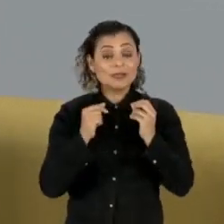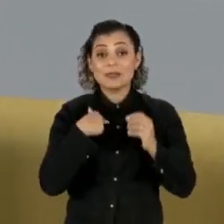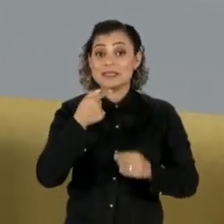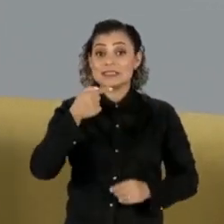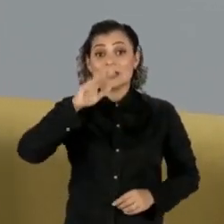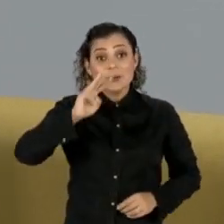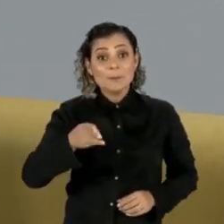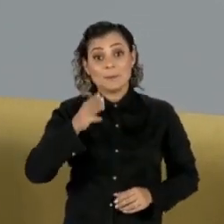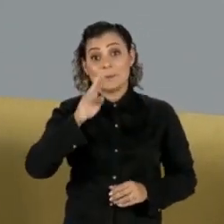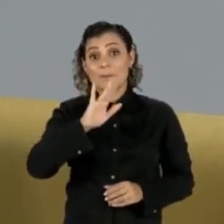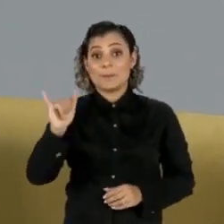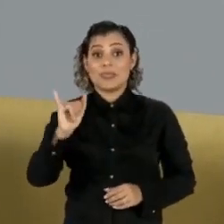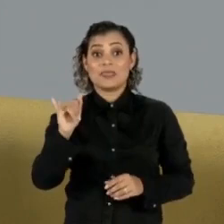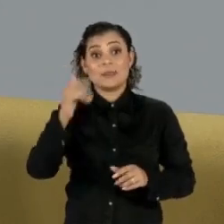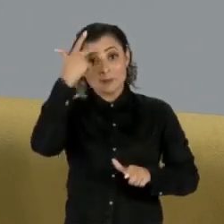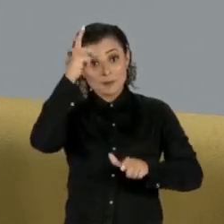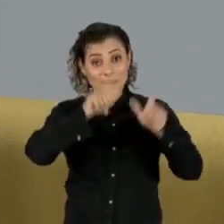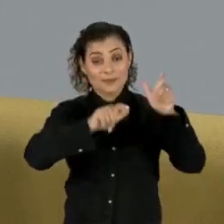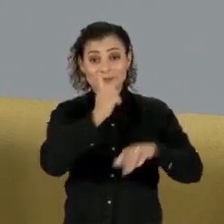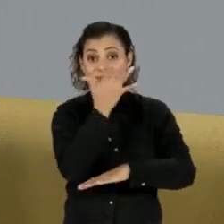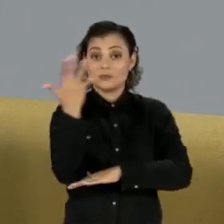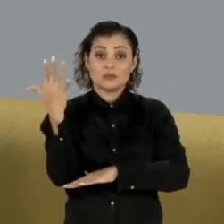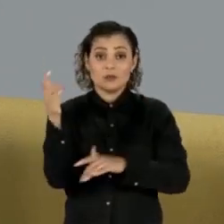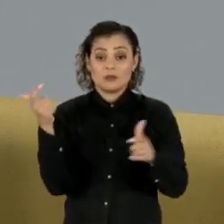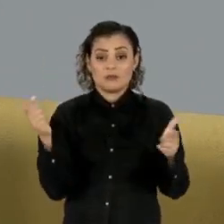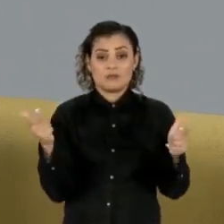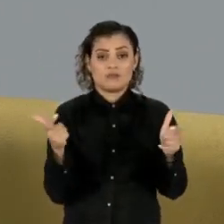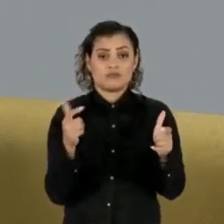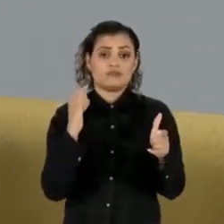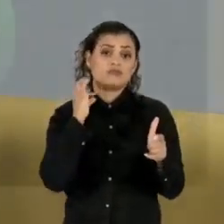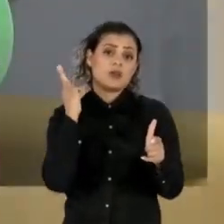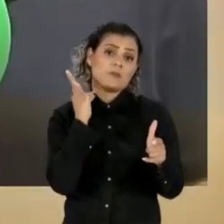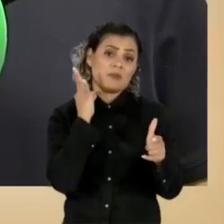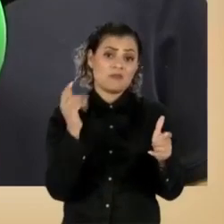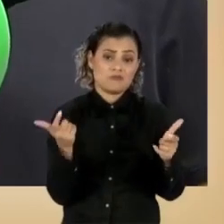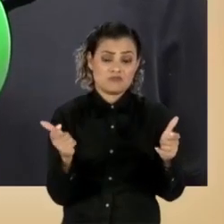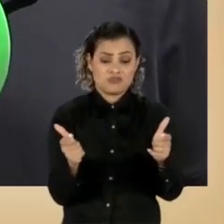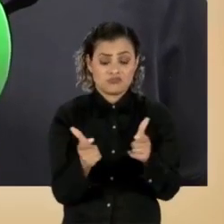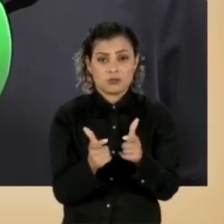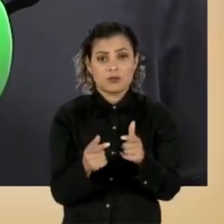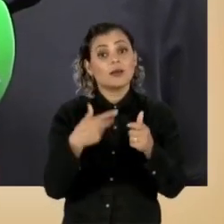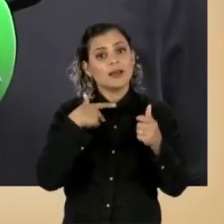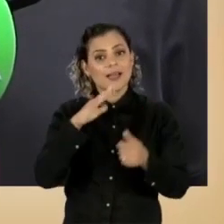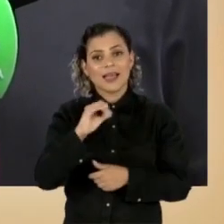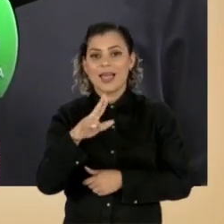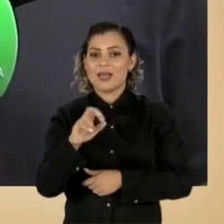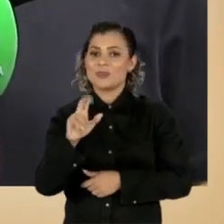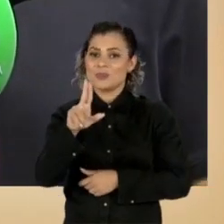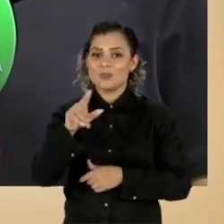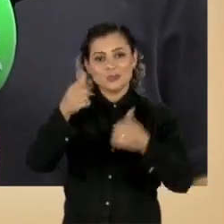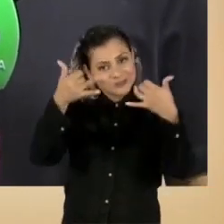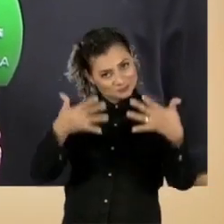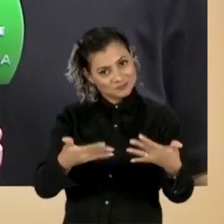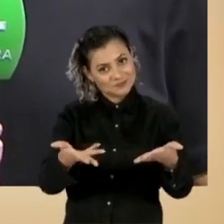bilhões de habitantes da Terra. E estão desaparecendo lentamente. O Cadu Cortes explica para a gente. Boa tarde, Cadu.